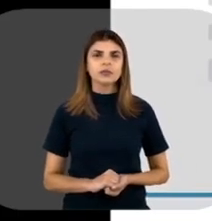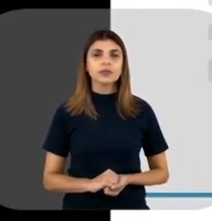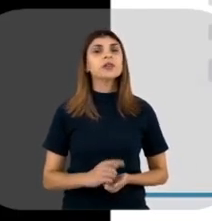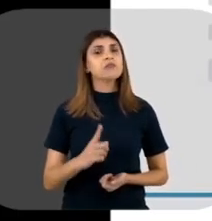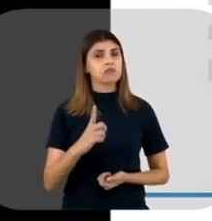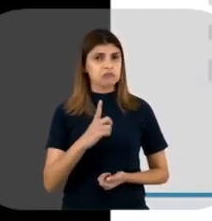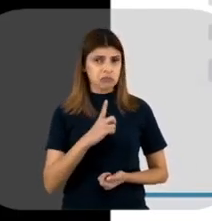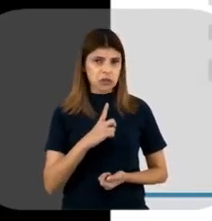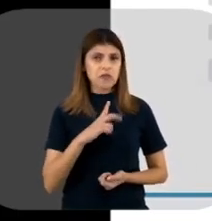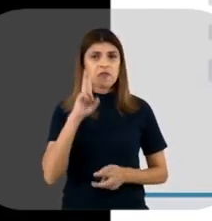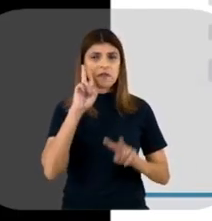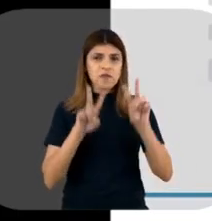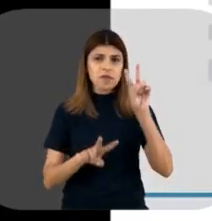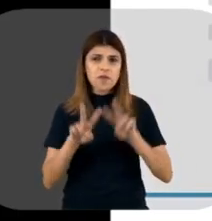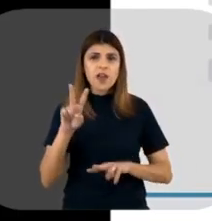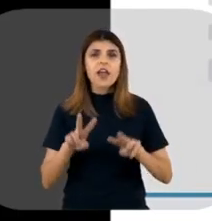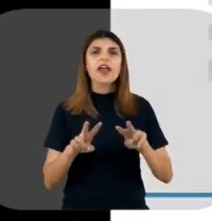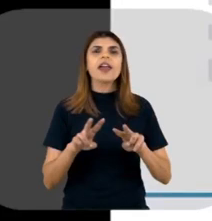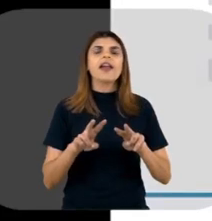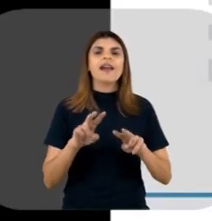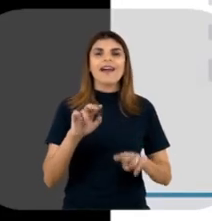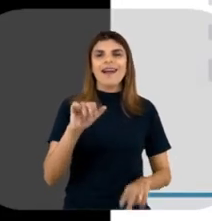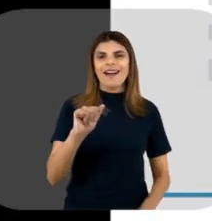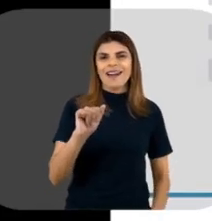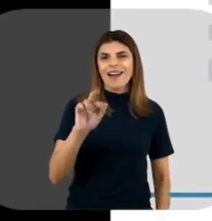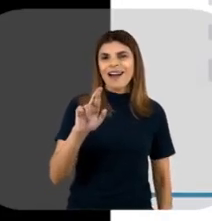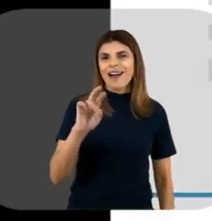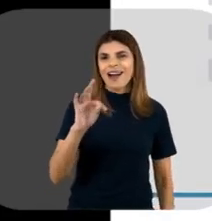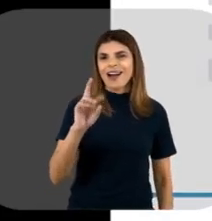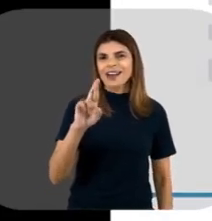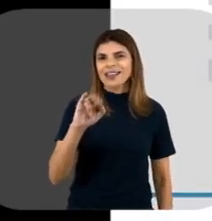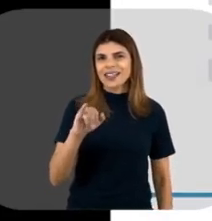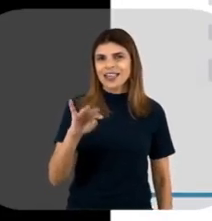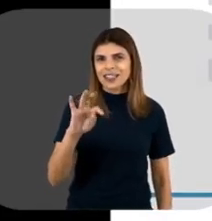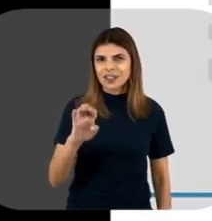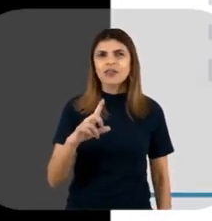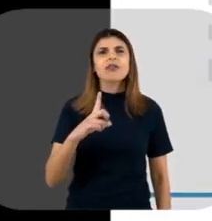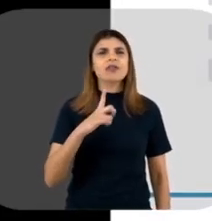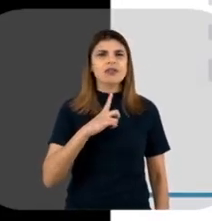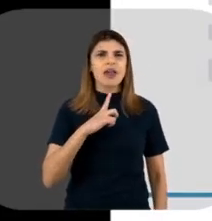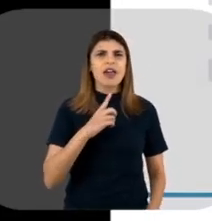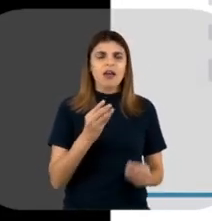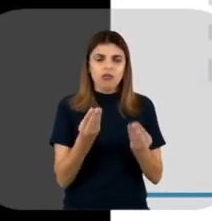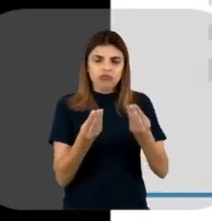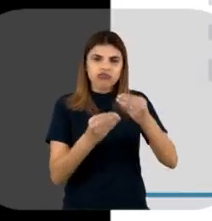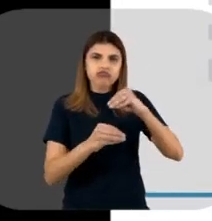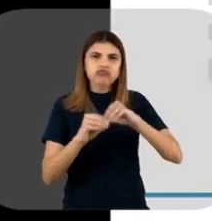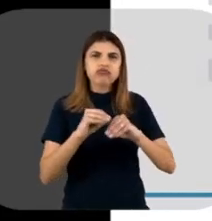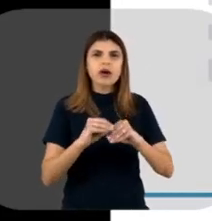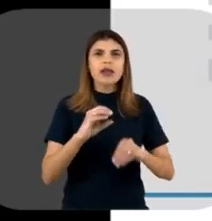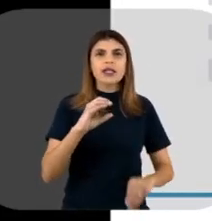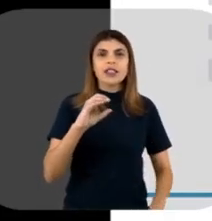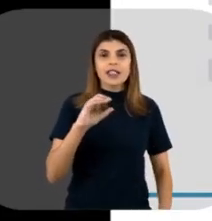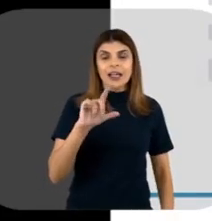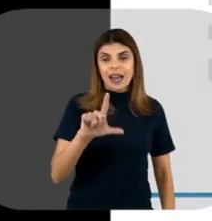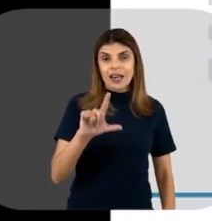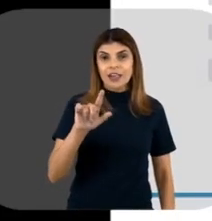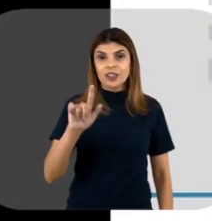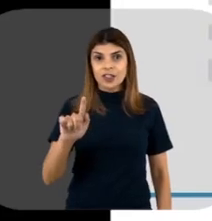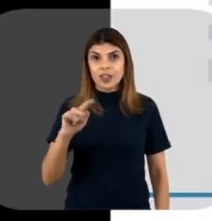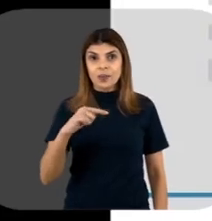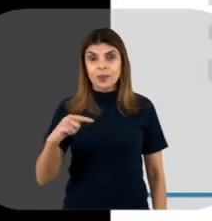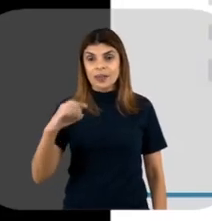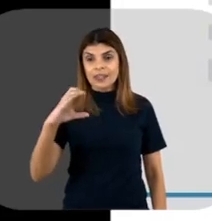Então, aí a gente tem aqui, né? Vamos ver. Para artrite reumatoide, né? A gente tem essa fusão aqui de G com CTLA